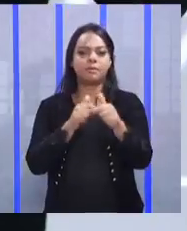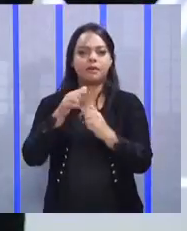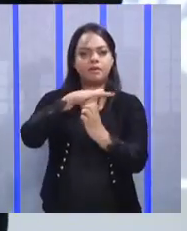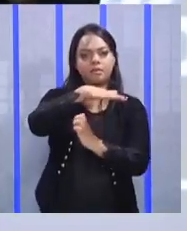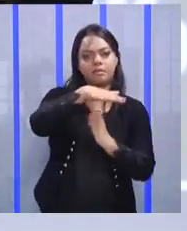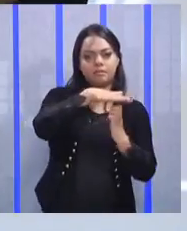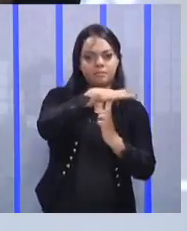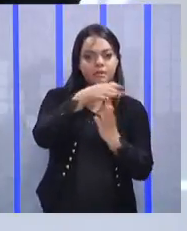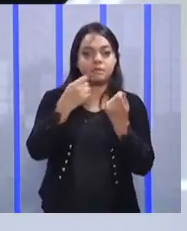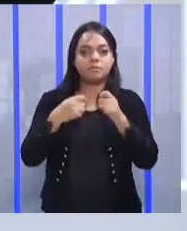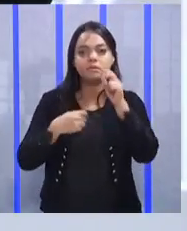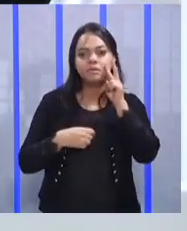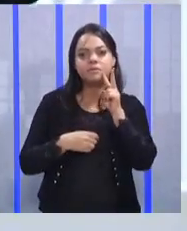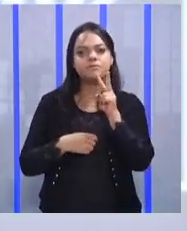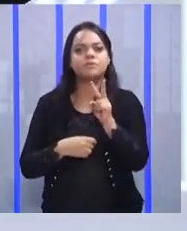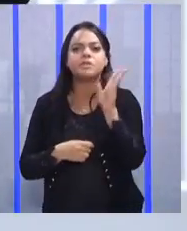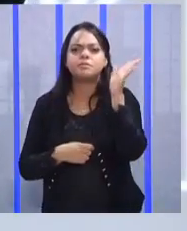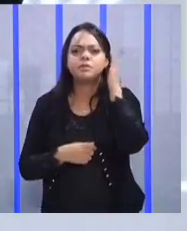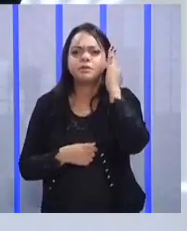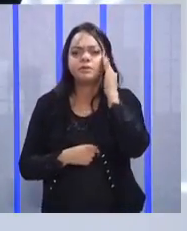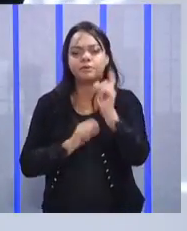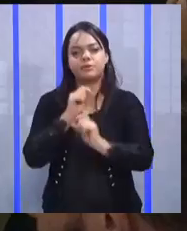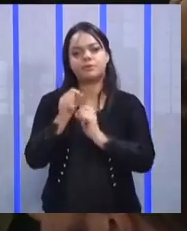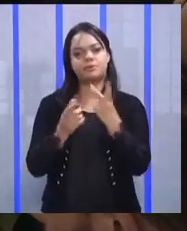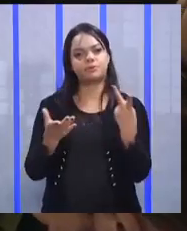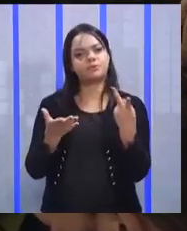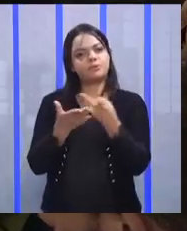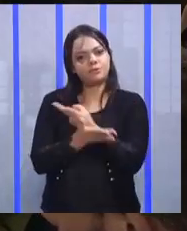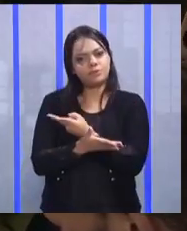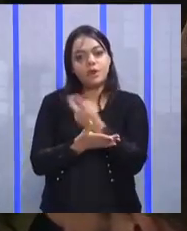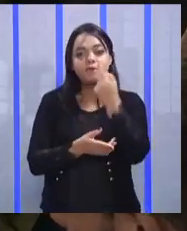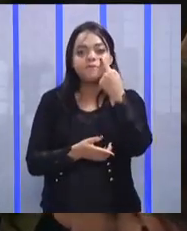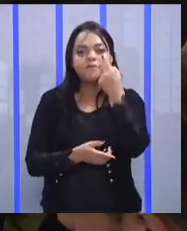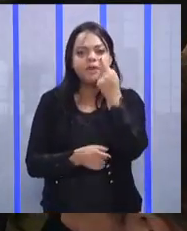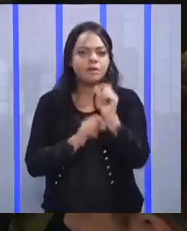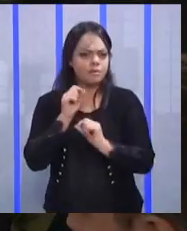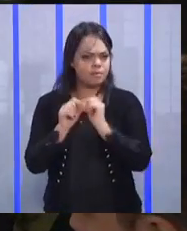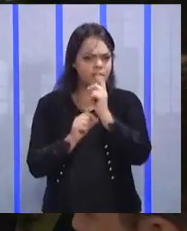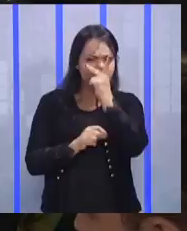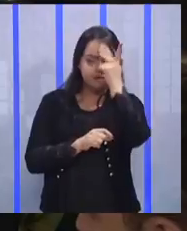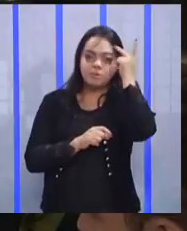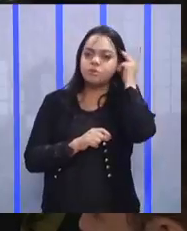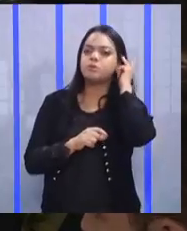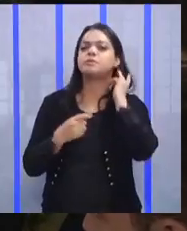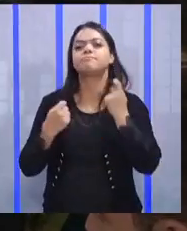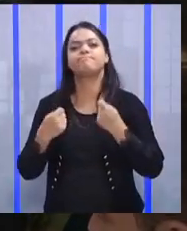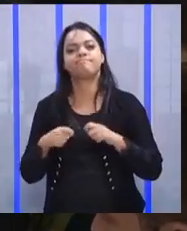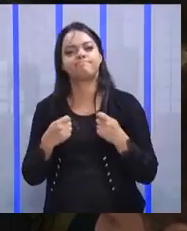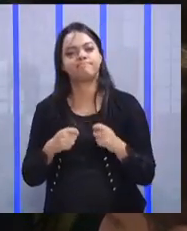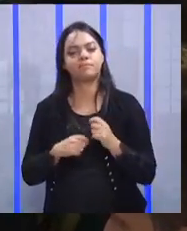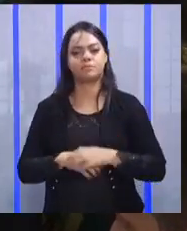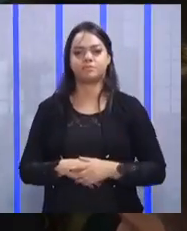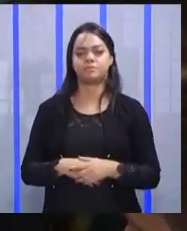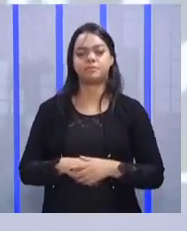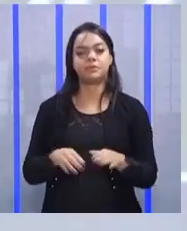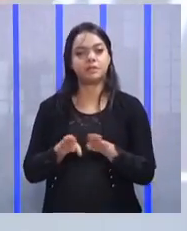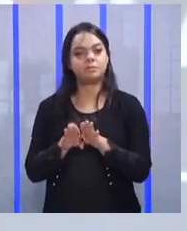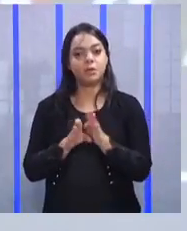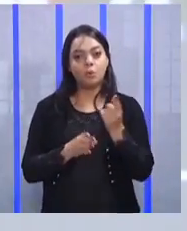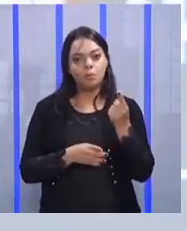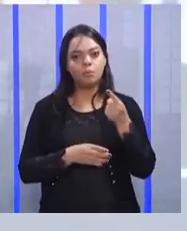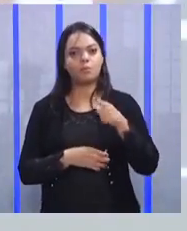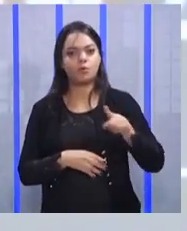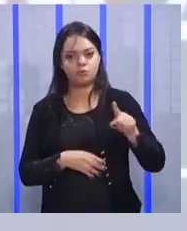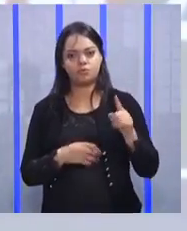for. Ele tem que ir lá e saber o que está acontecendo e ver o que as pessoas estão precisando. E, por último, entre tantos outros